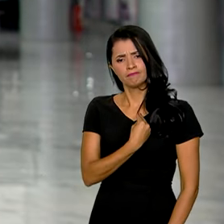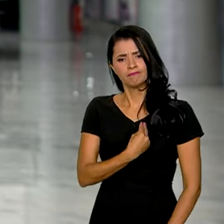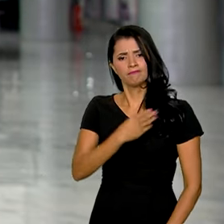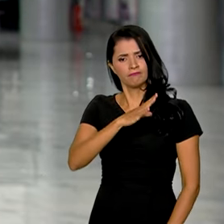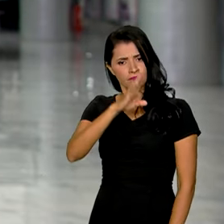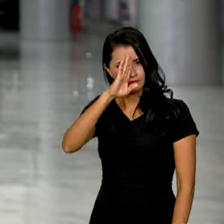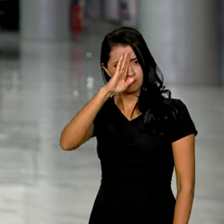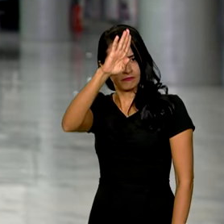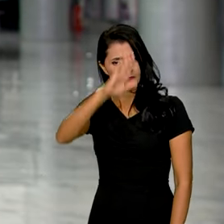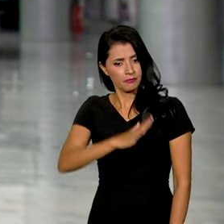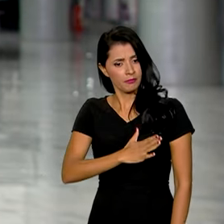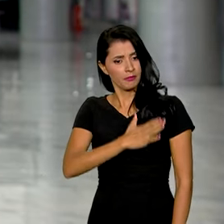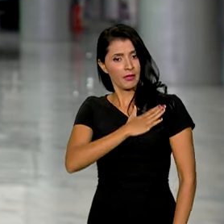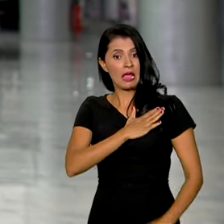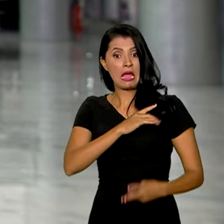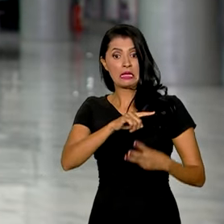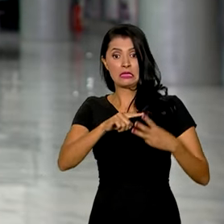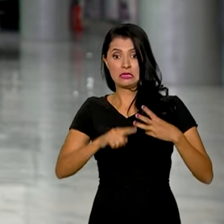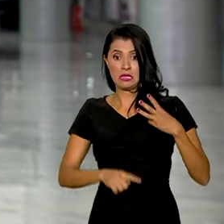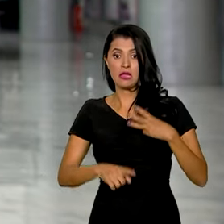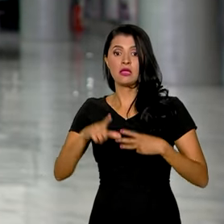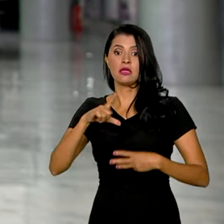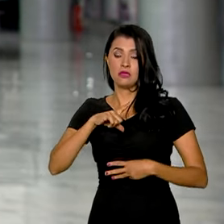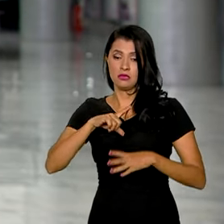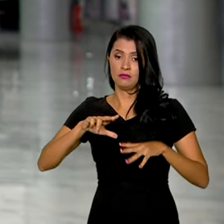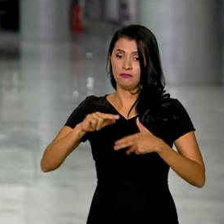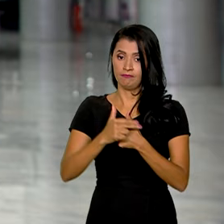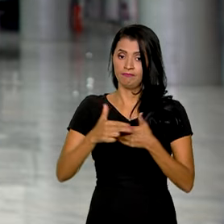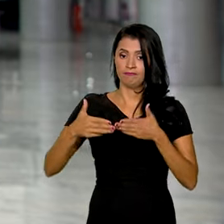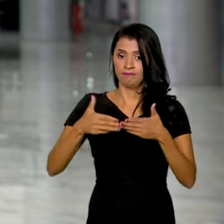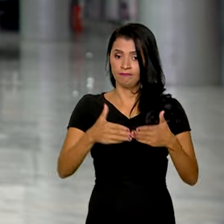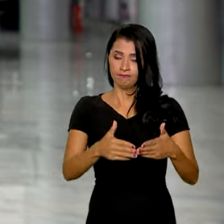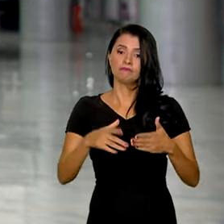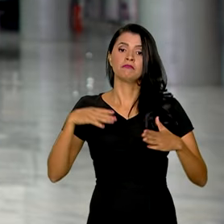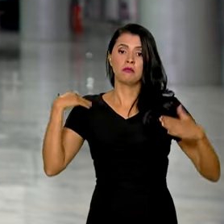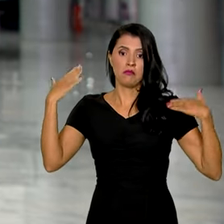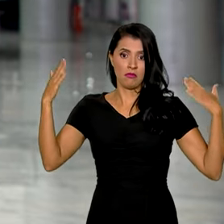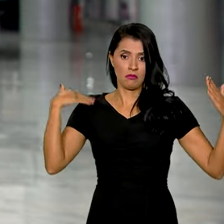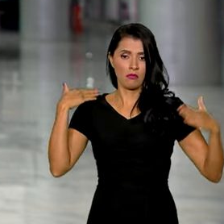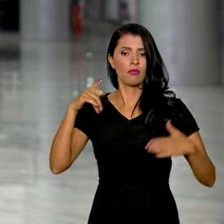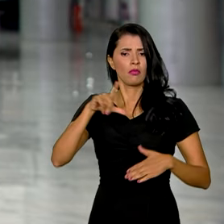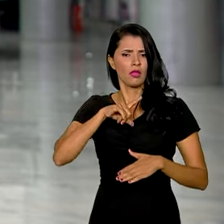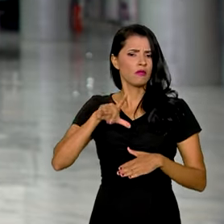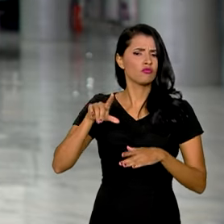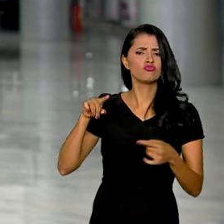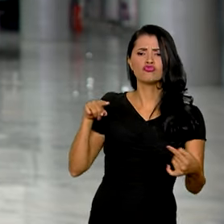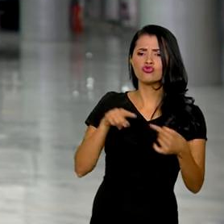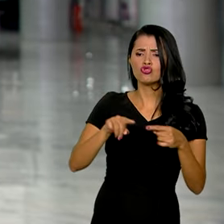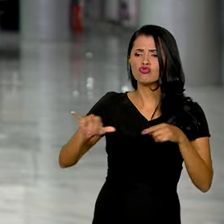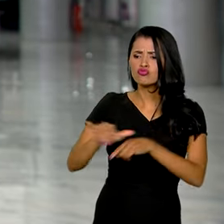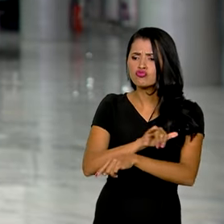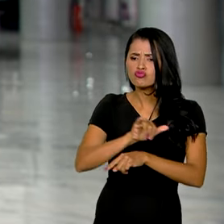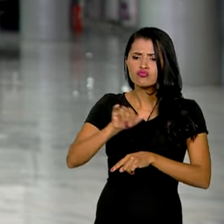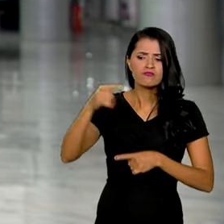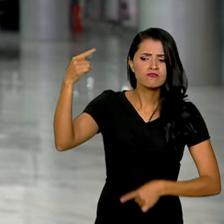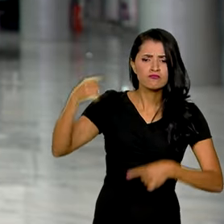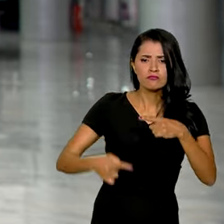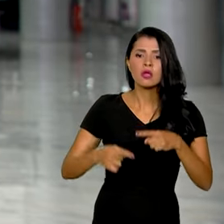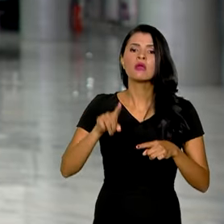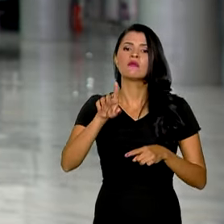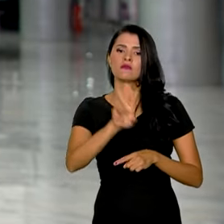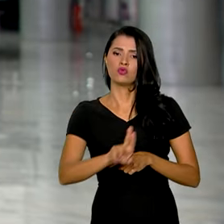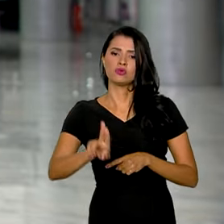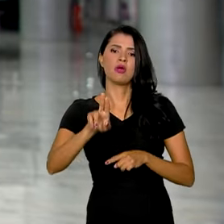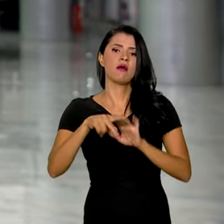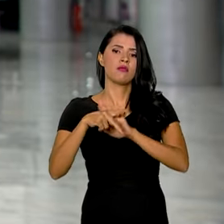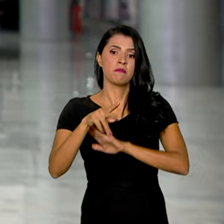comandantes das três Forças Armadas. E o objetivo é discutir estratégias que deverão ser adotadas em